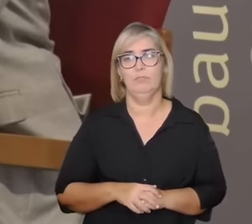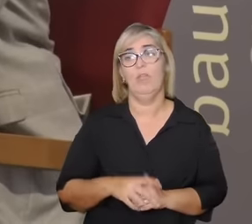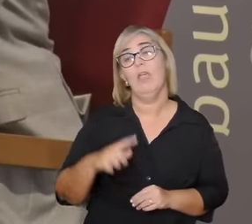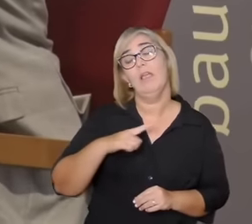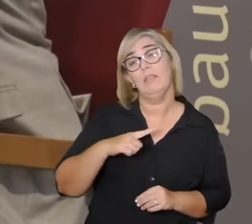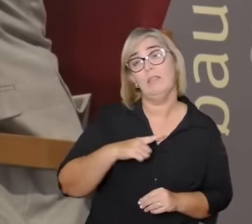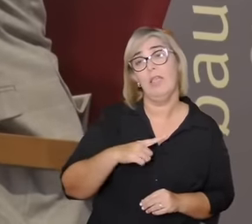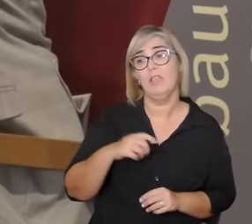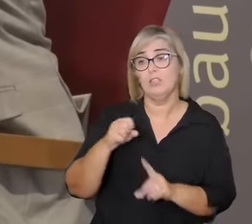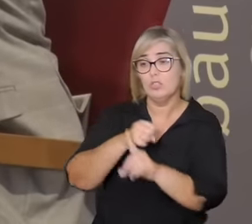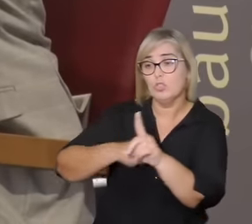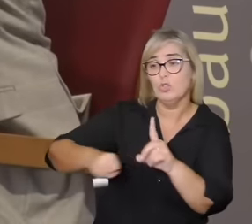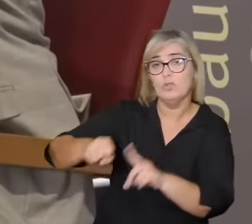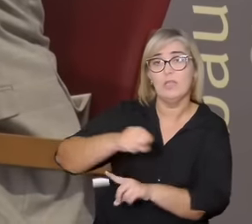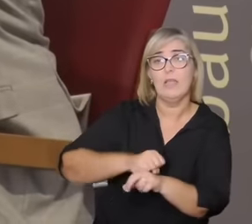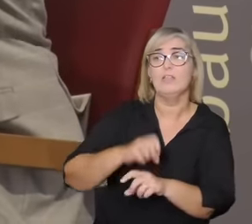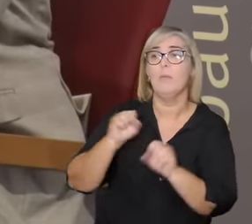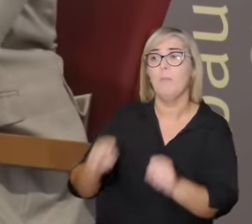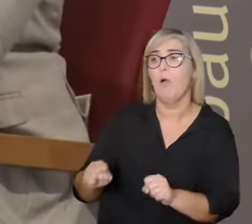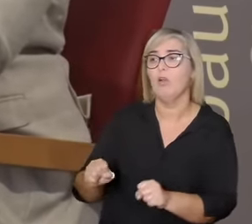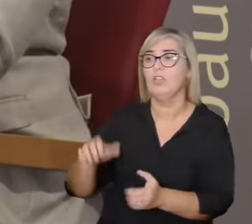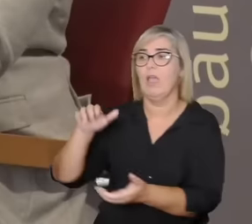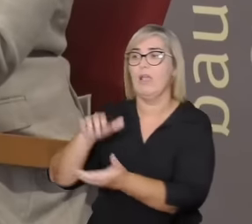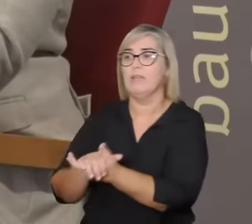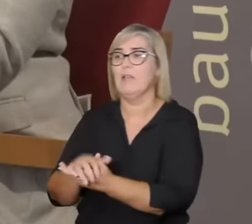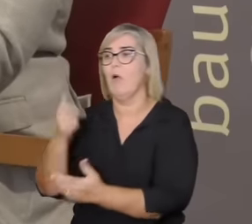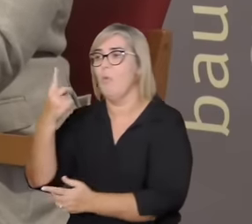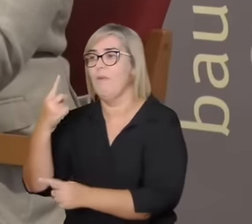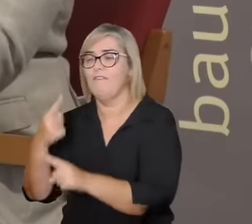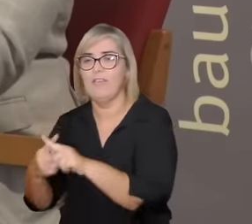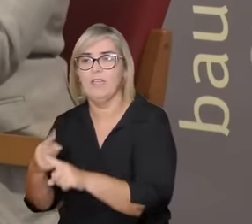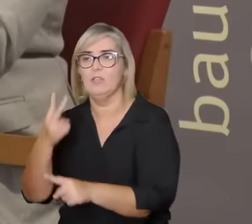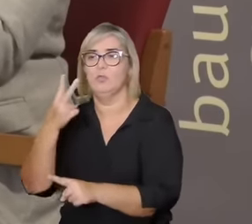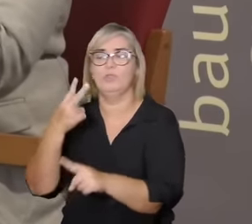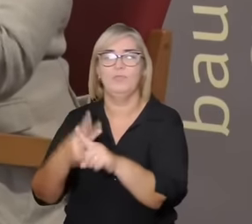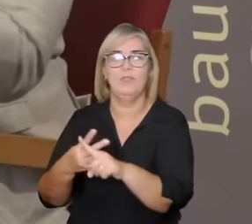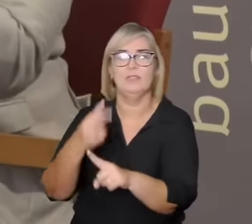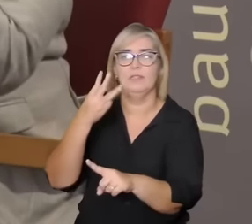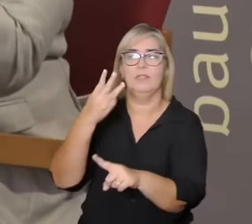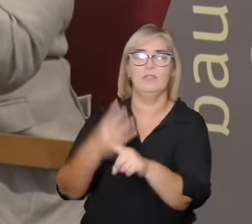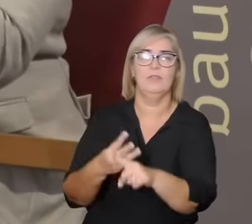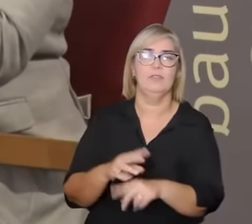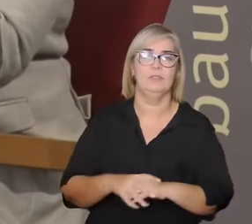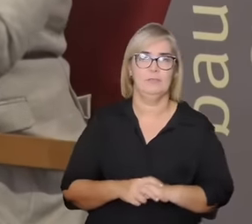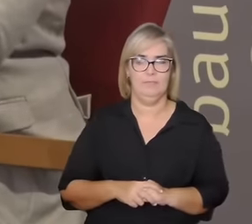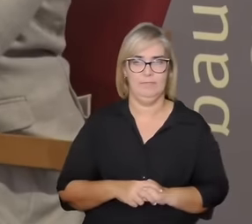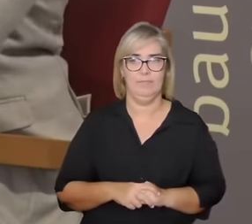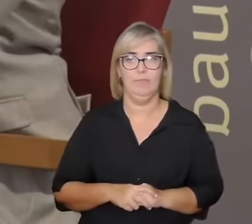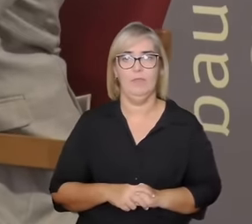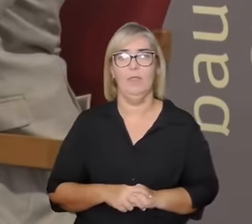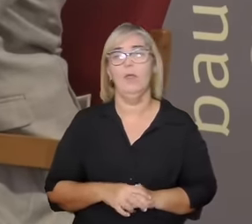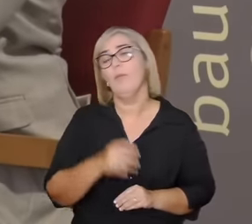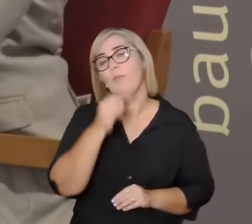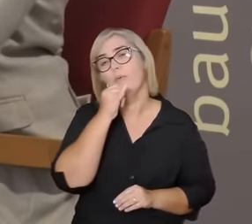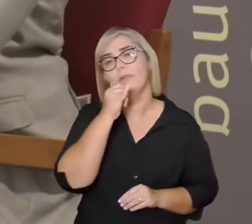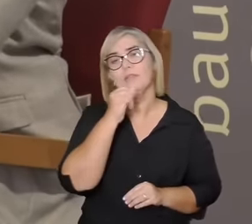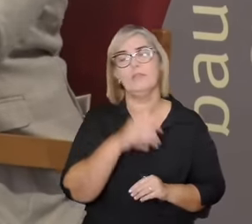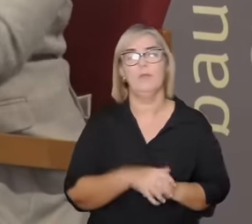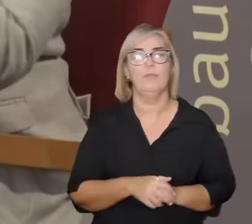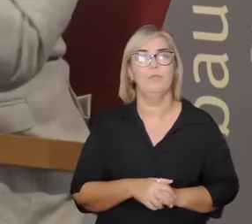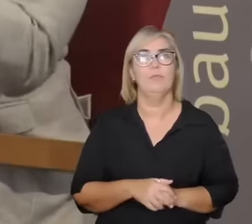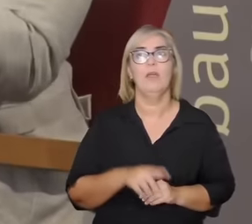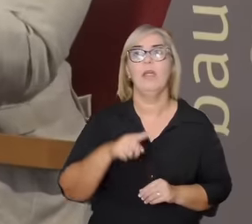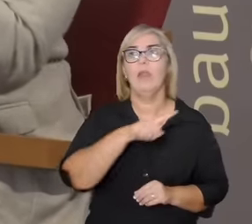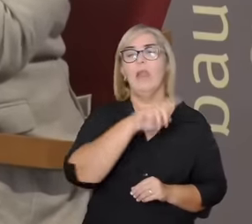poliândricas poligâmicas isso por conta da necessidade então vou dar um exemplo aqui uma sociedade poligâmica no continente africano